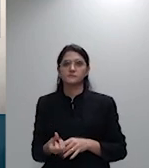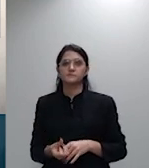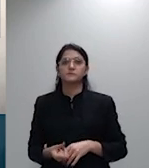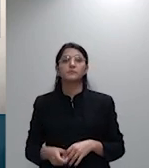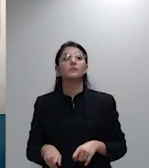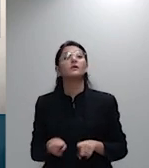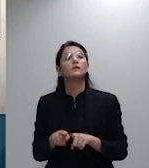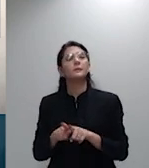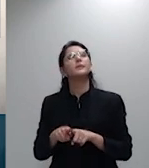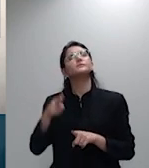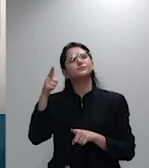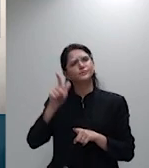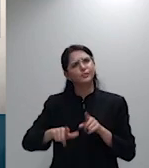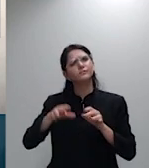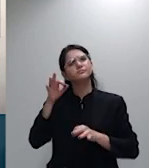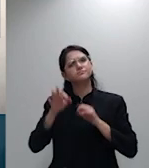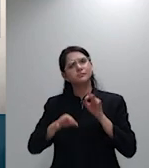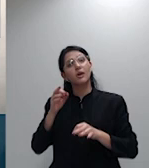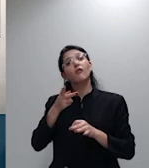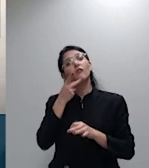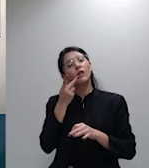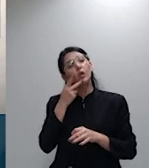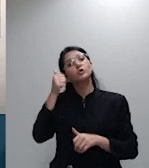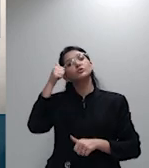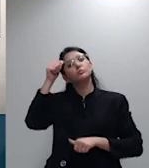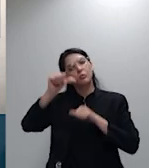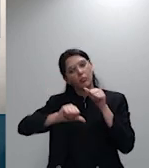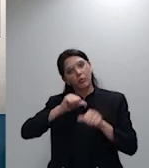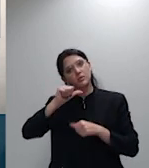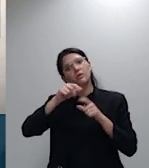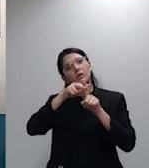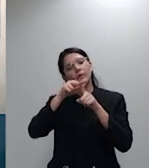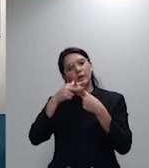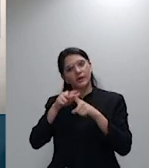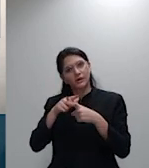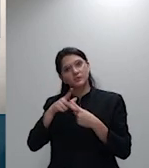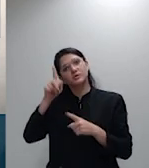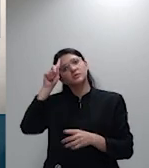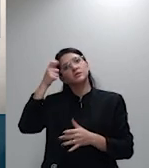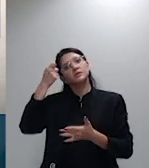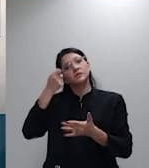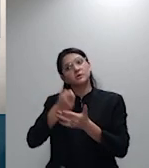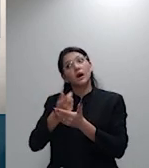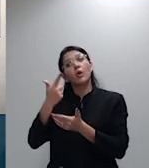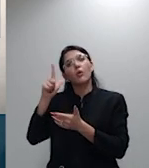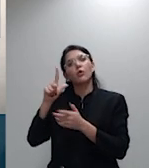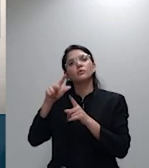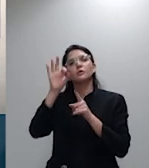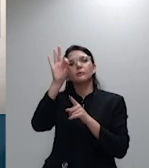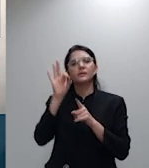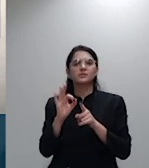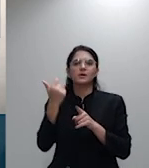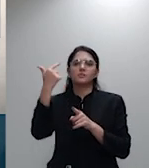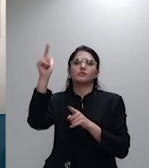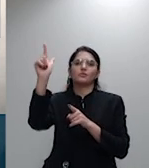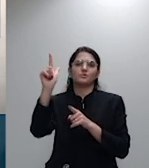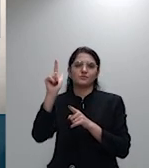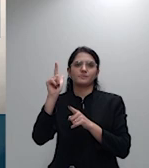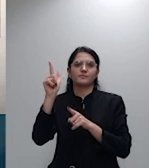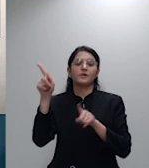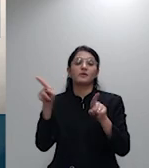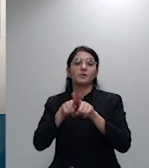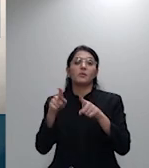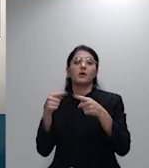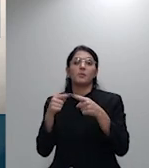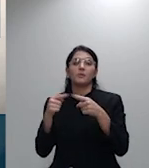reajuste e determinar a apuração de outro percentual e liquidação de sentença sobre o fundamento de que a operadora teria violado